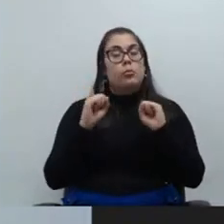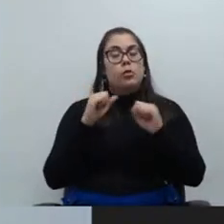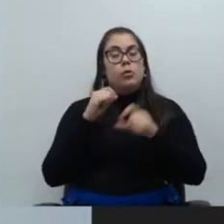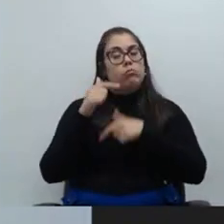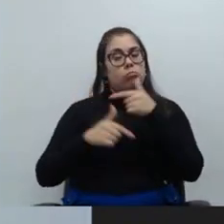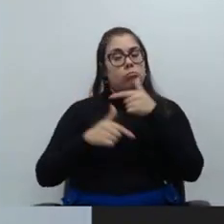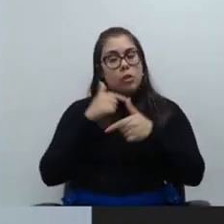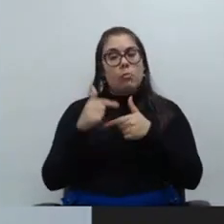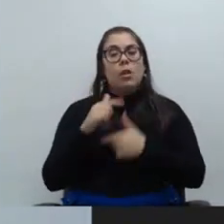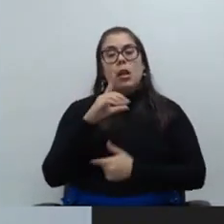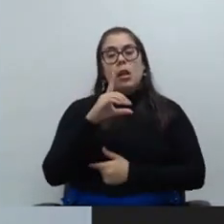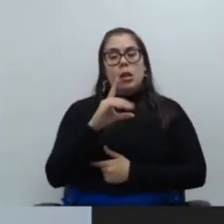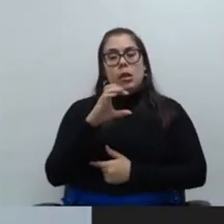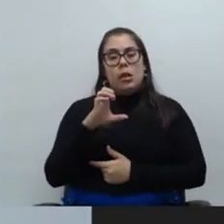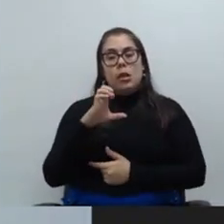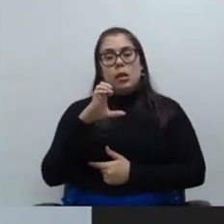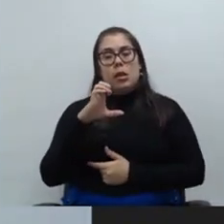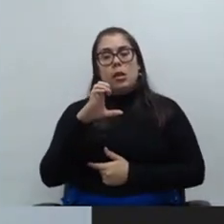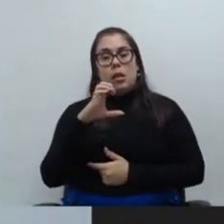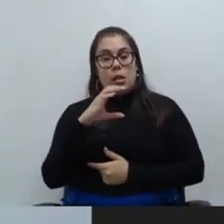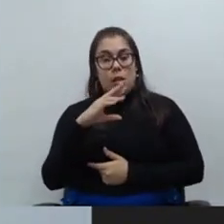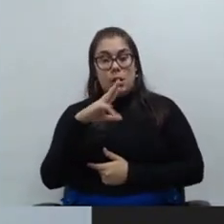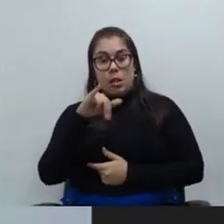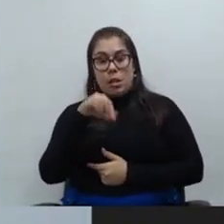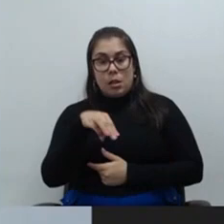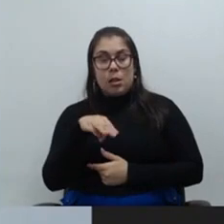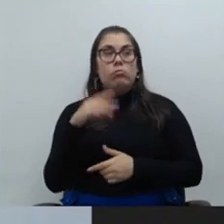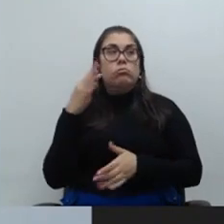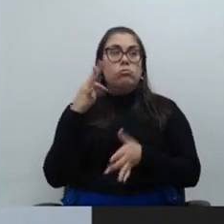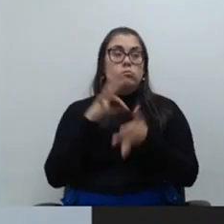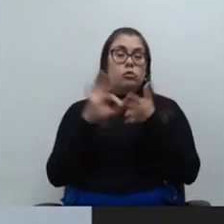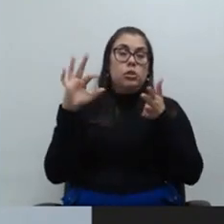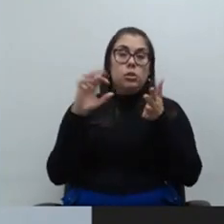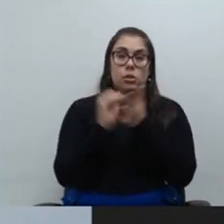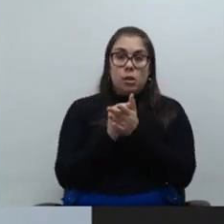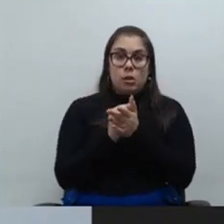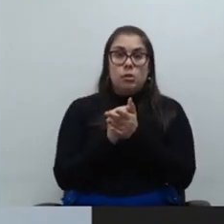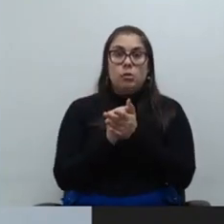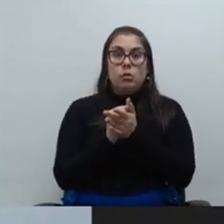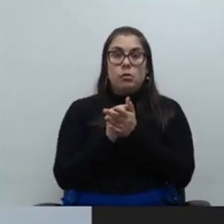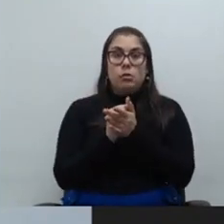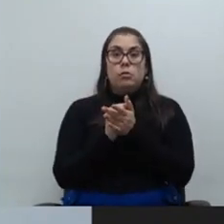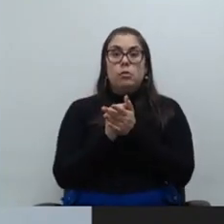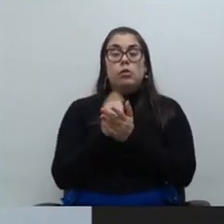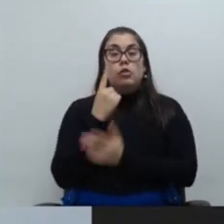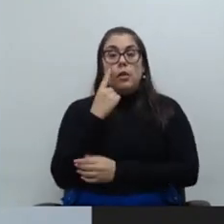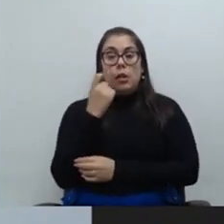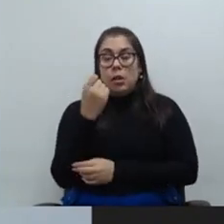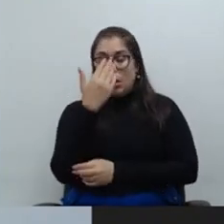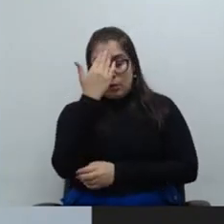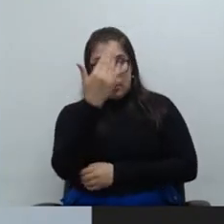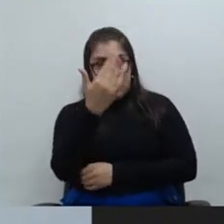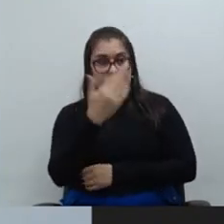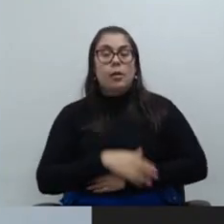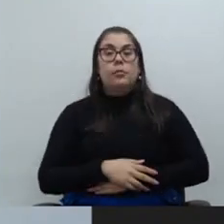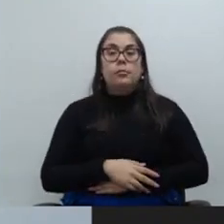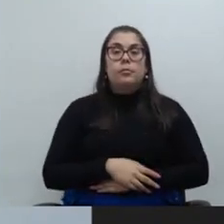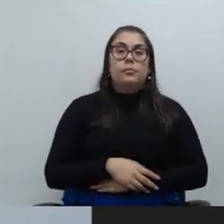atividades do decrim se estiverem inscritos e tiverem esse interesse obrigado presidente